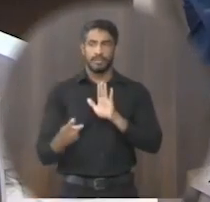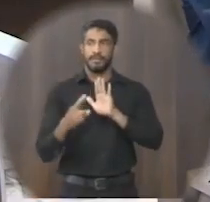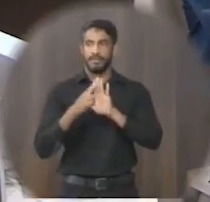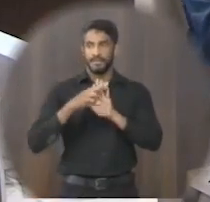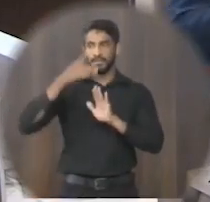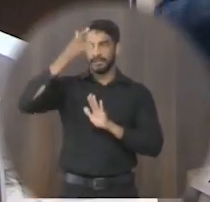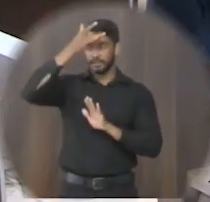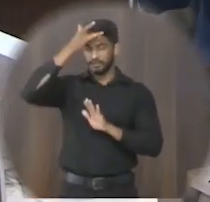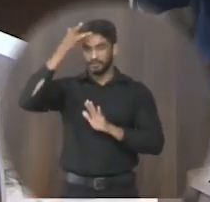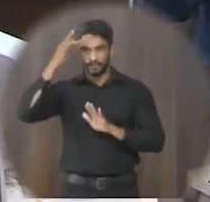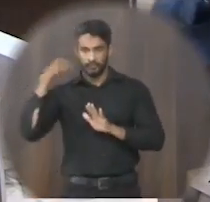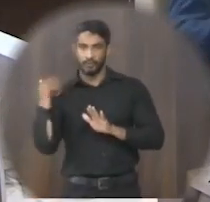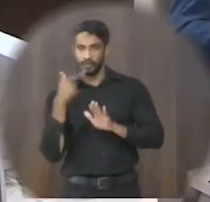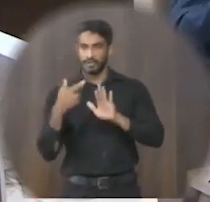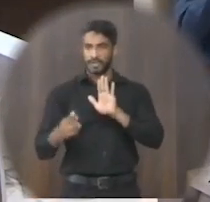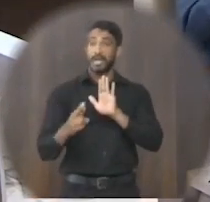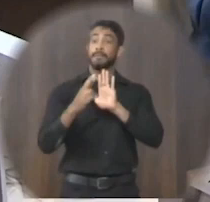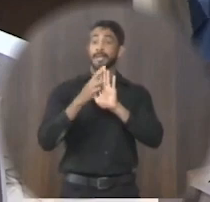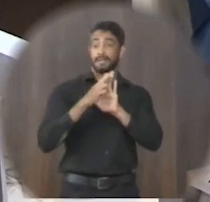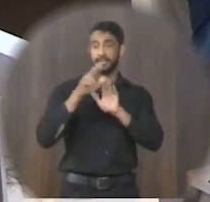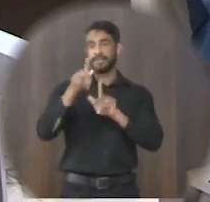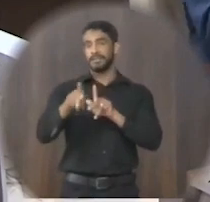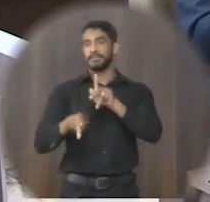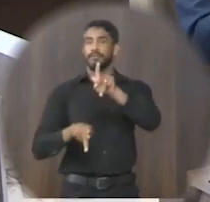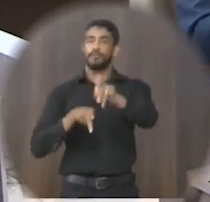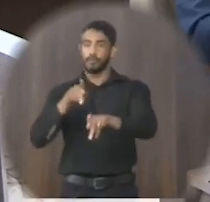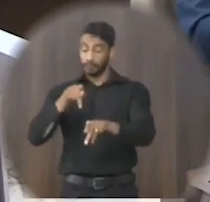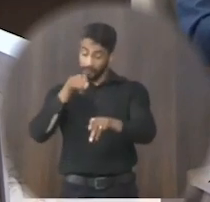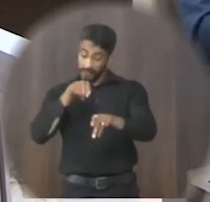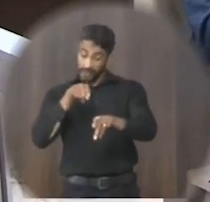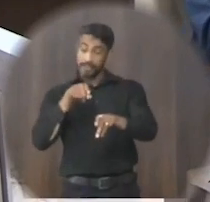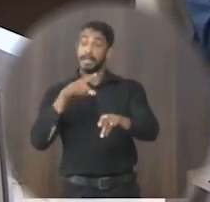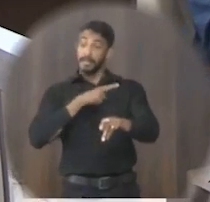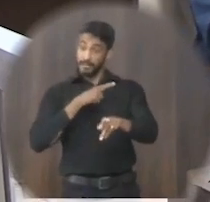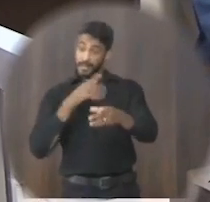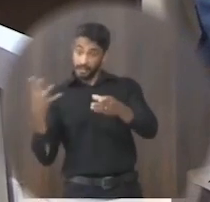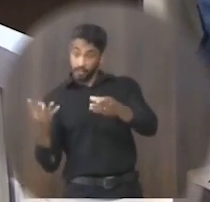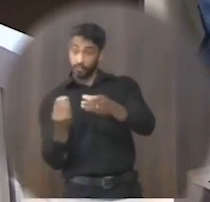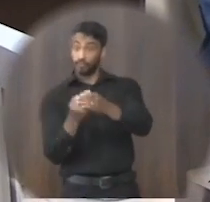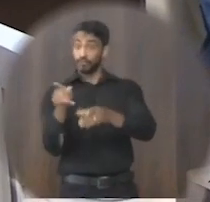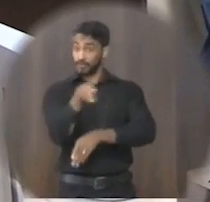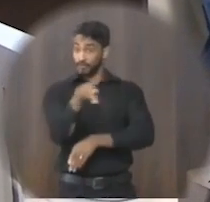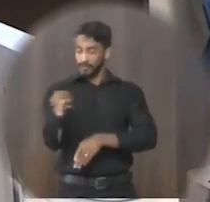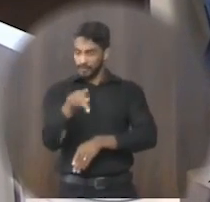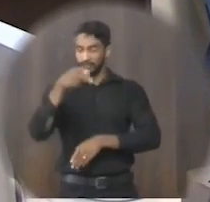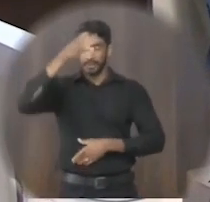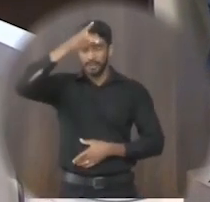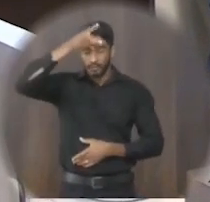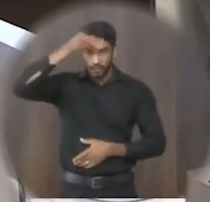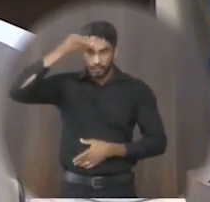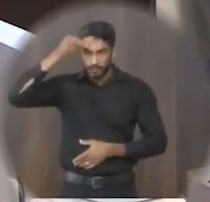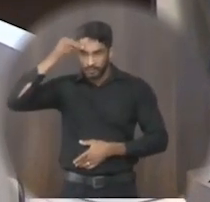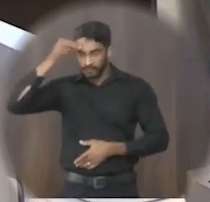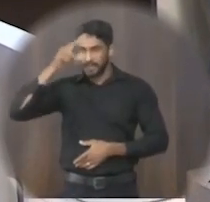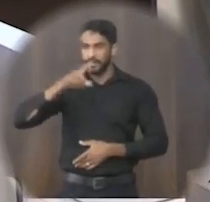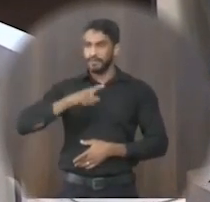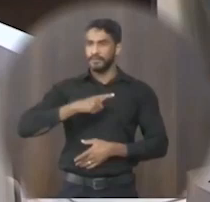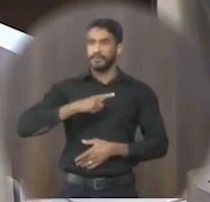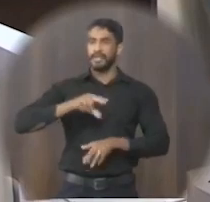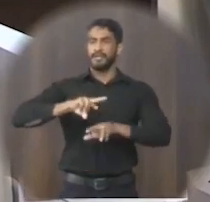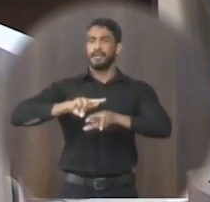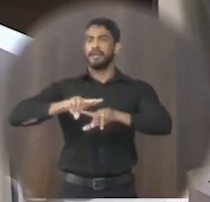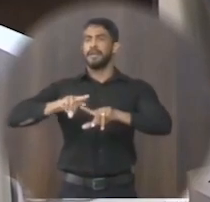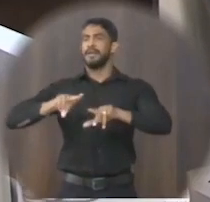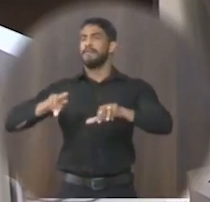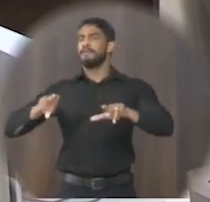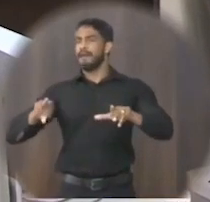povo a gente representa o povo e entre o povo estão os professores o prefeito ele já tem vários assessores